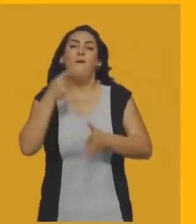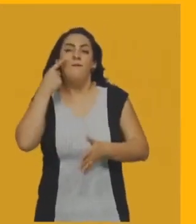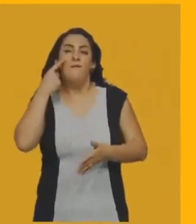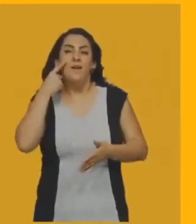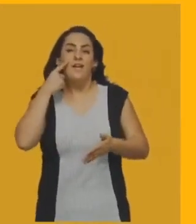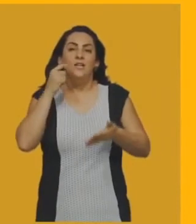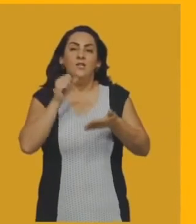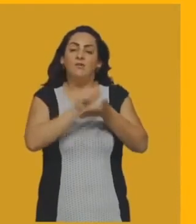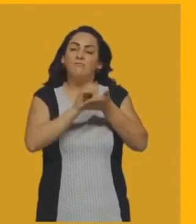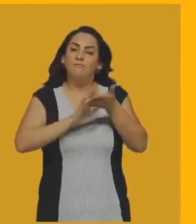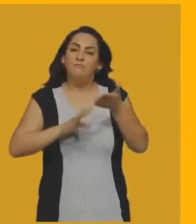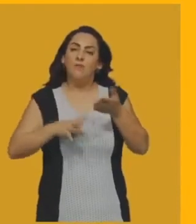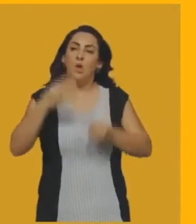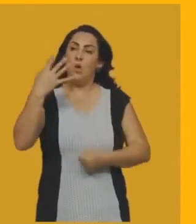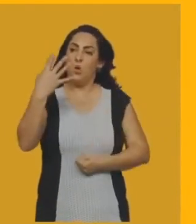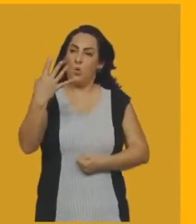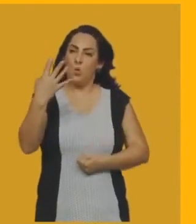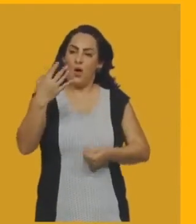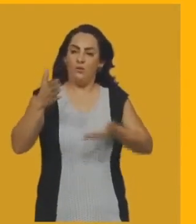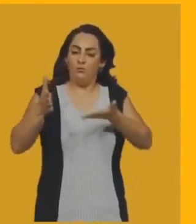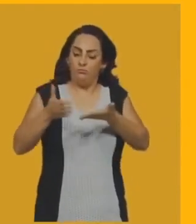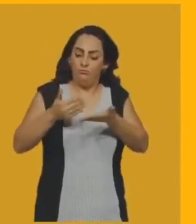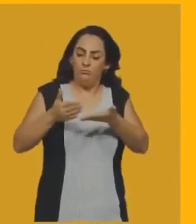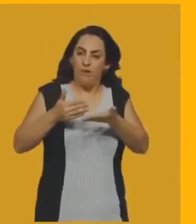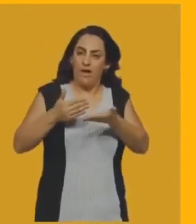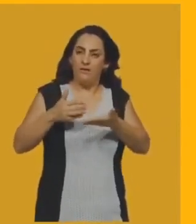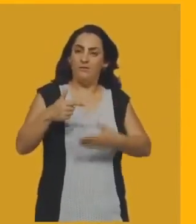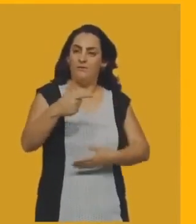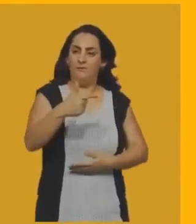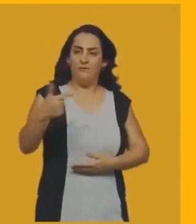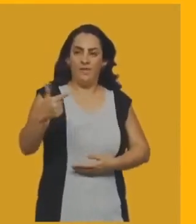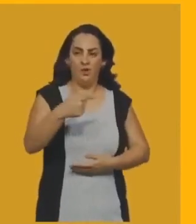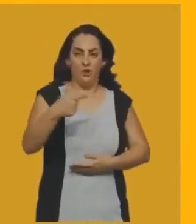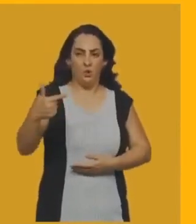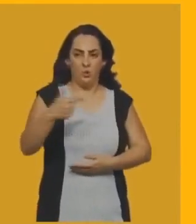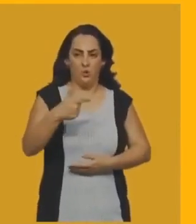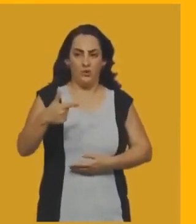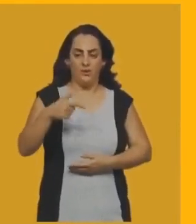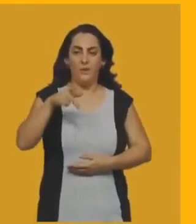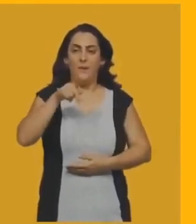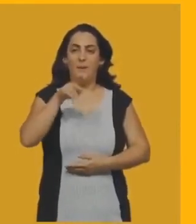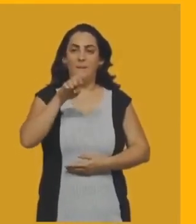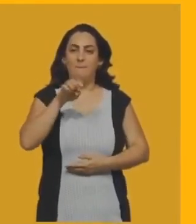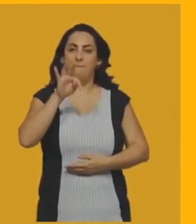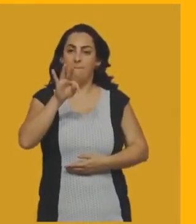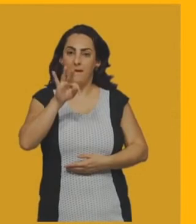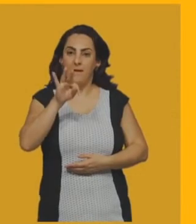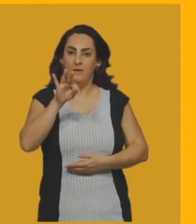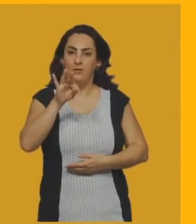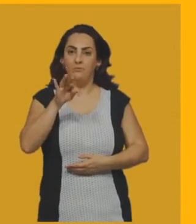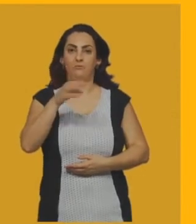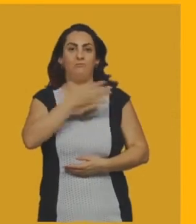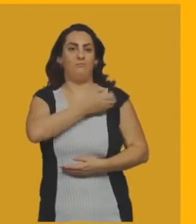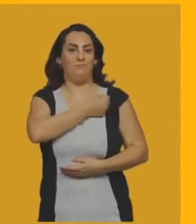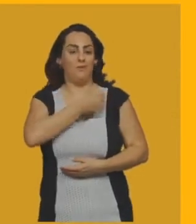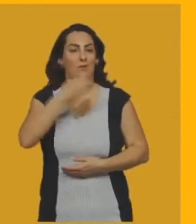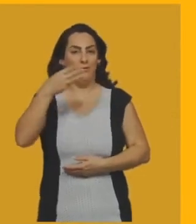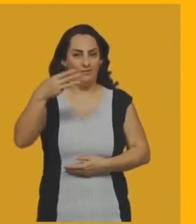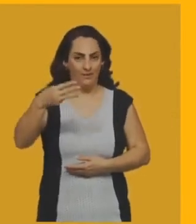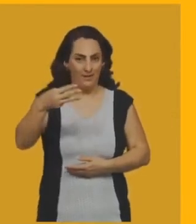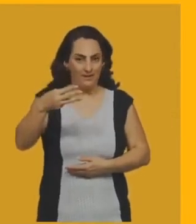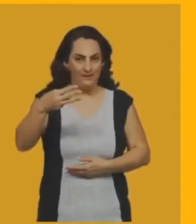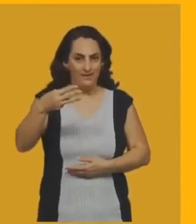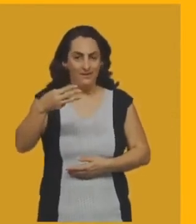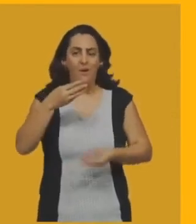da semana 1, tá? Esse exercício é o exercício 4, né? Que está na página 22 do PET